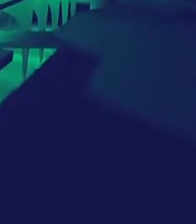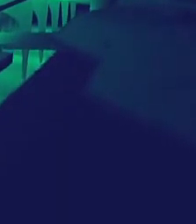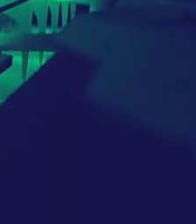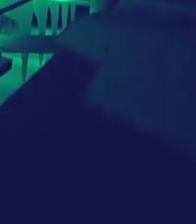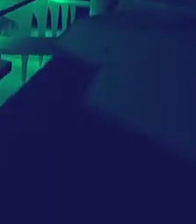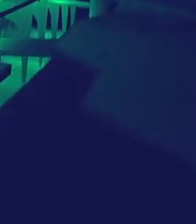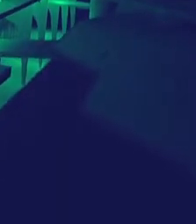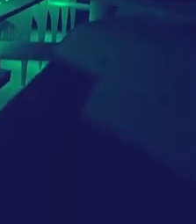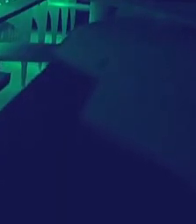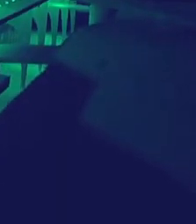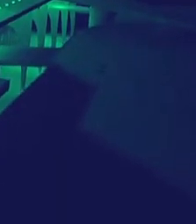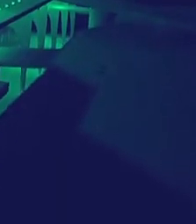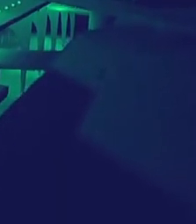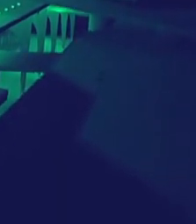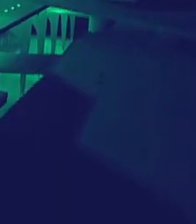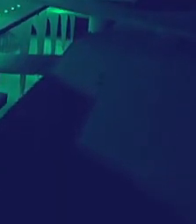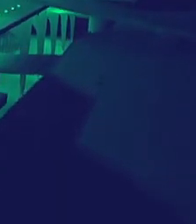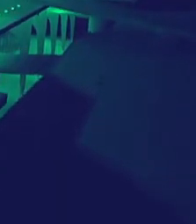continue com a gente aqui na NBR.